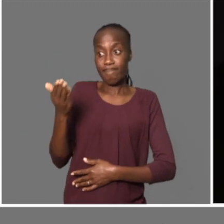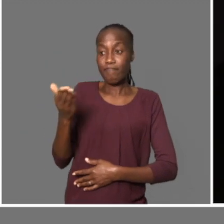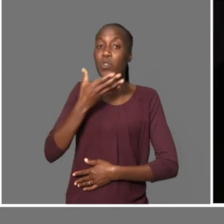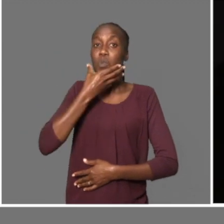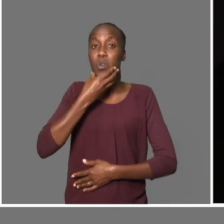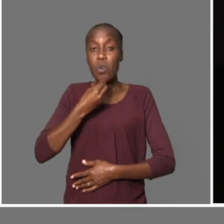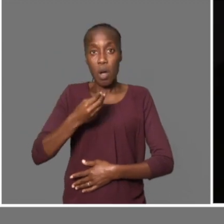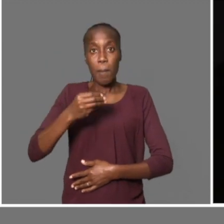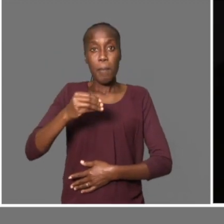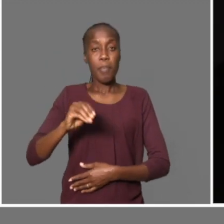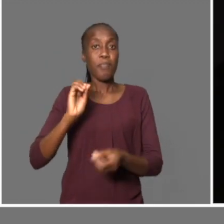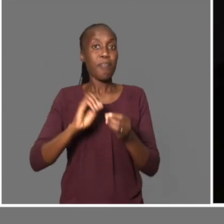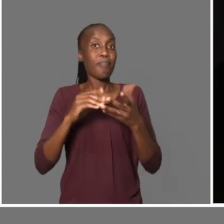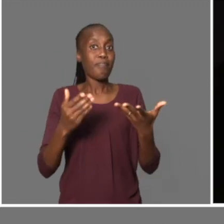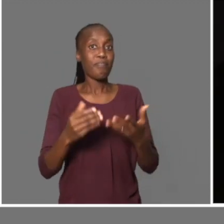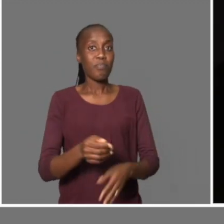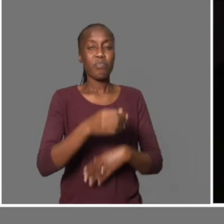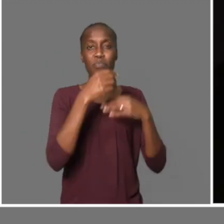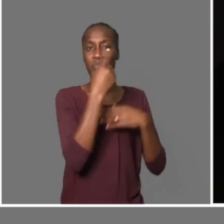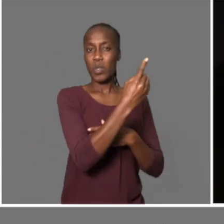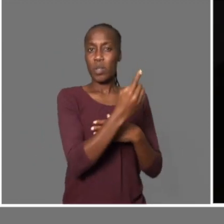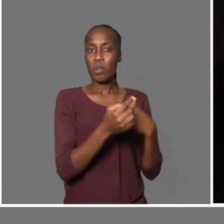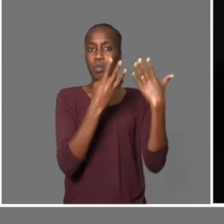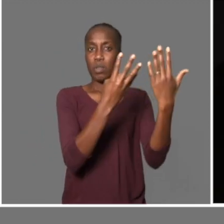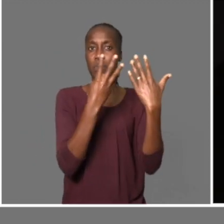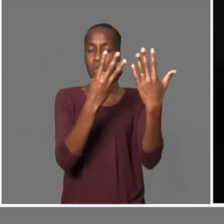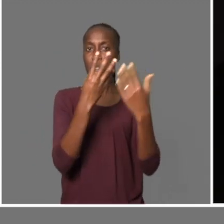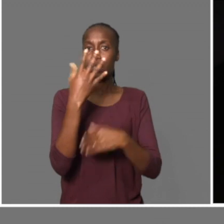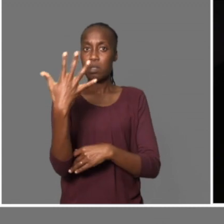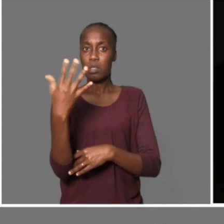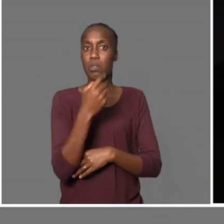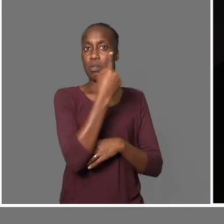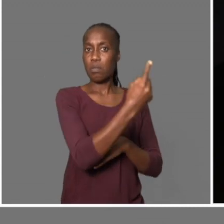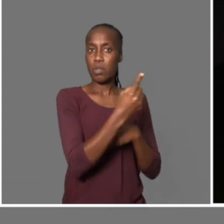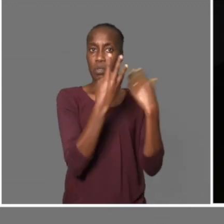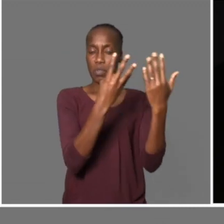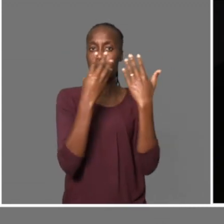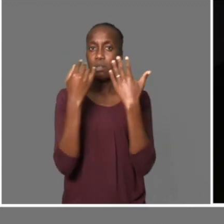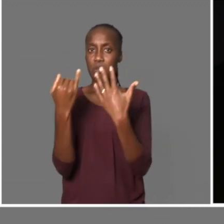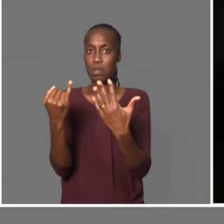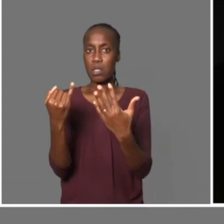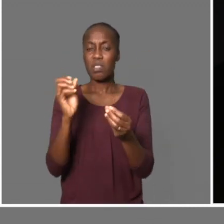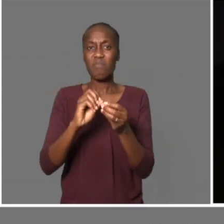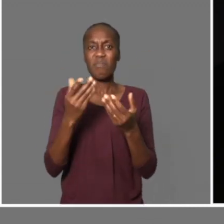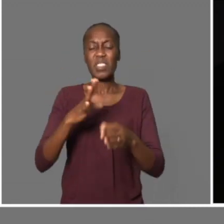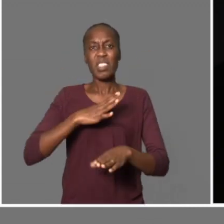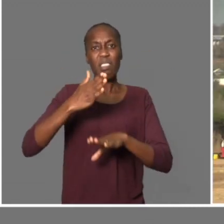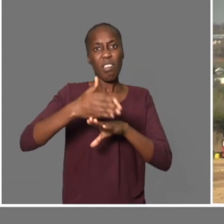96, 95, tinha quantidade de peixe mesmo.